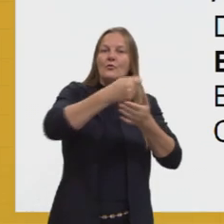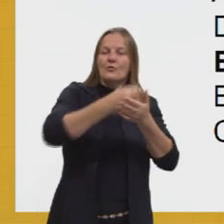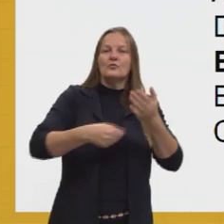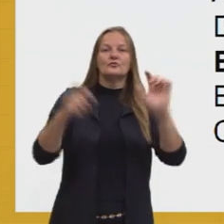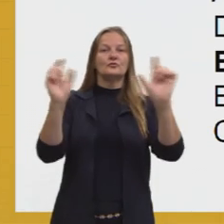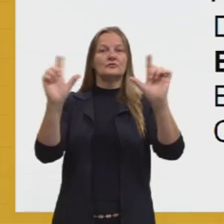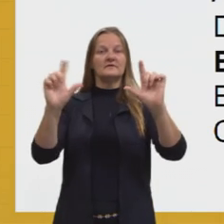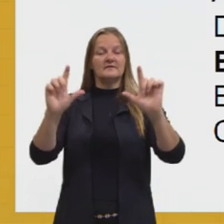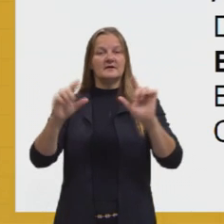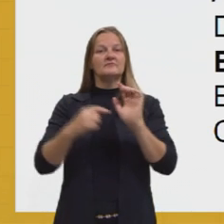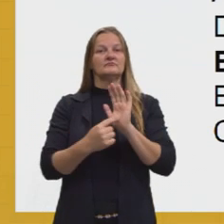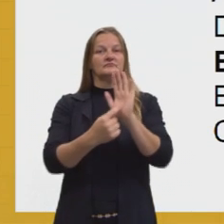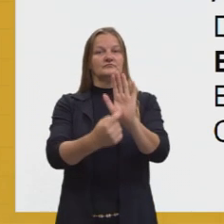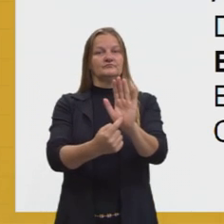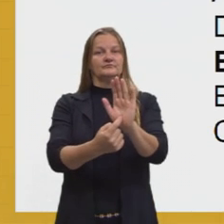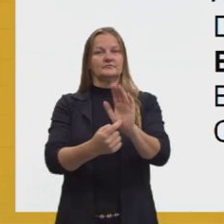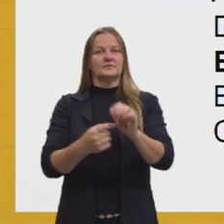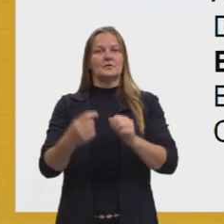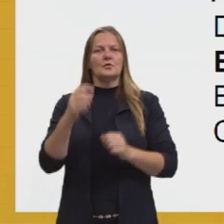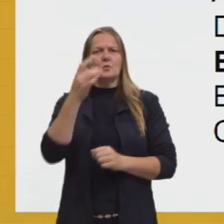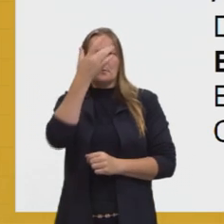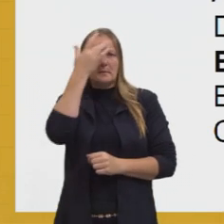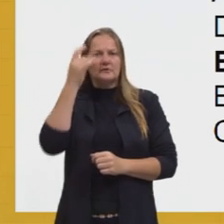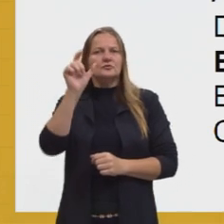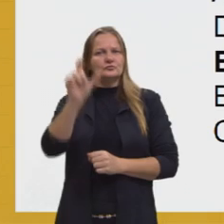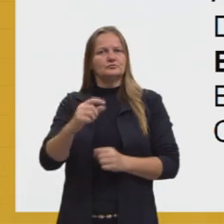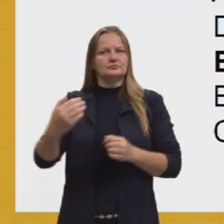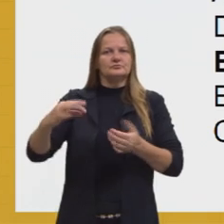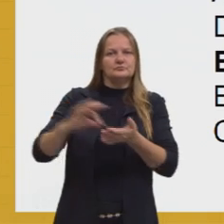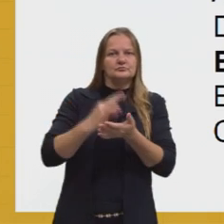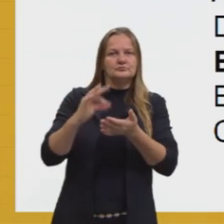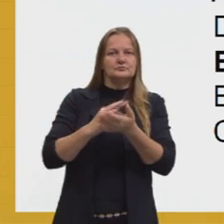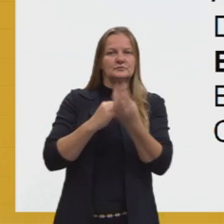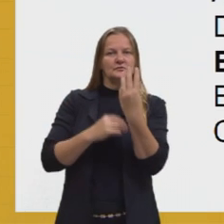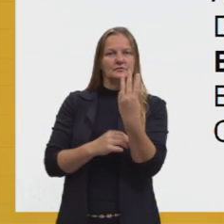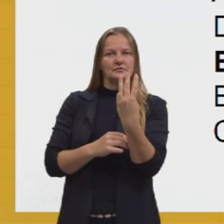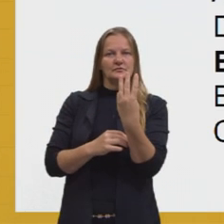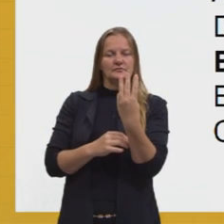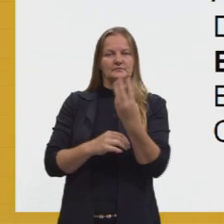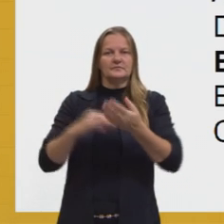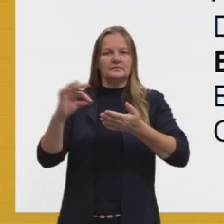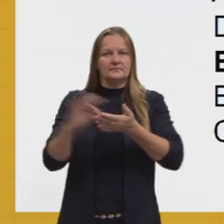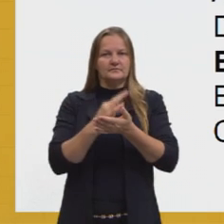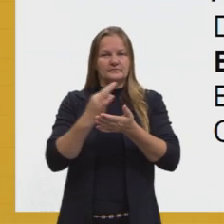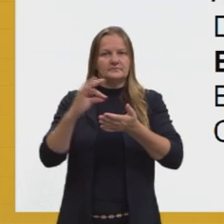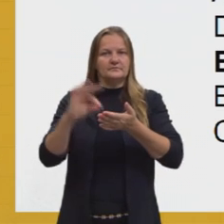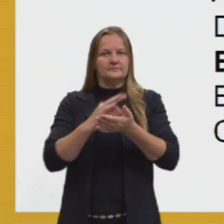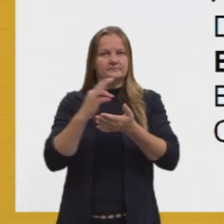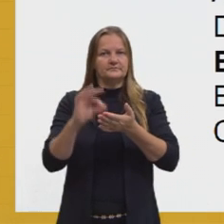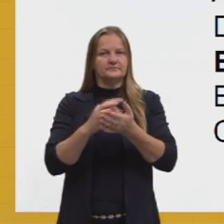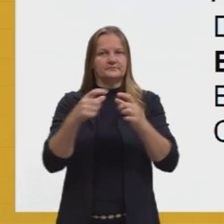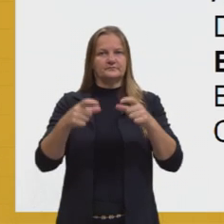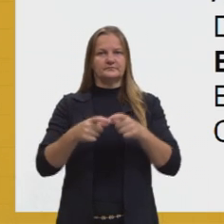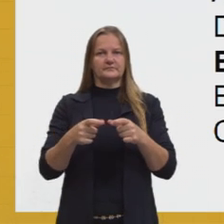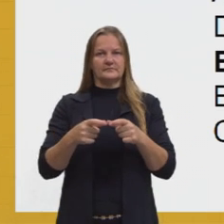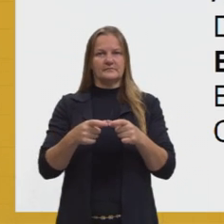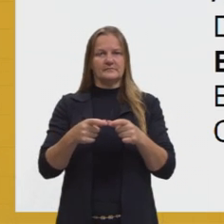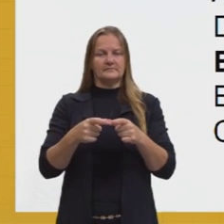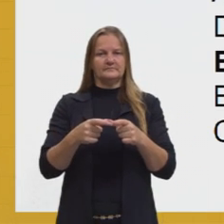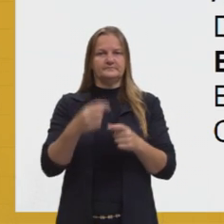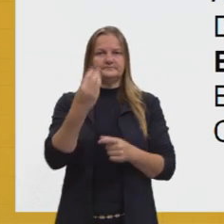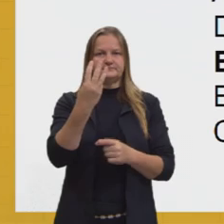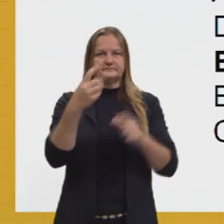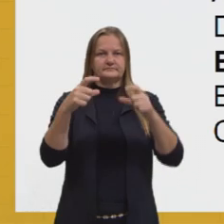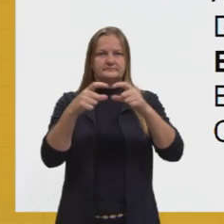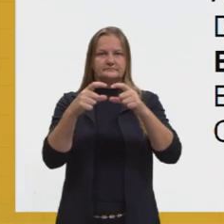apresenta-se ao participante três fichas. Então, foram três fichas apresentadas ao participante. É importante